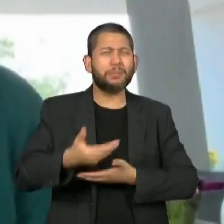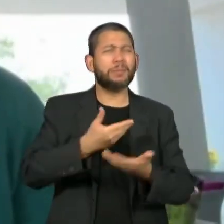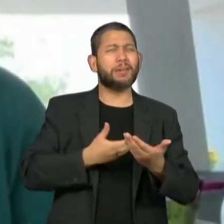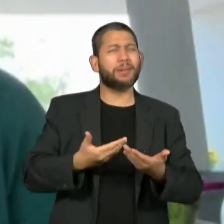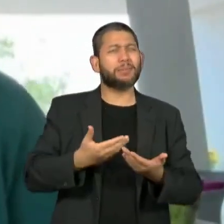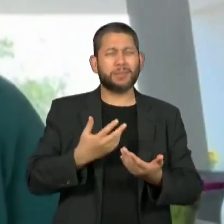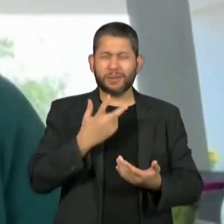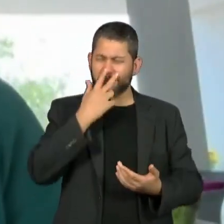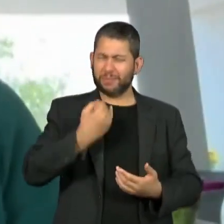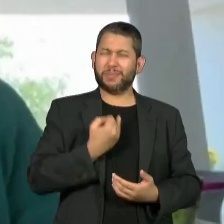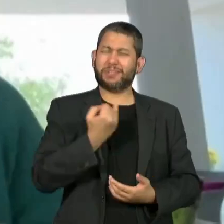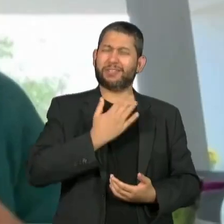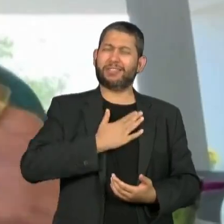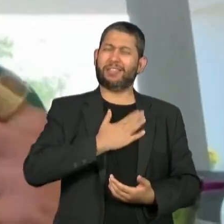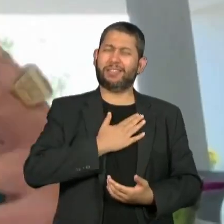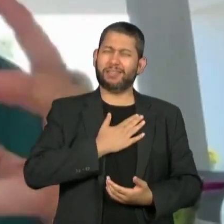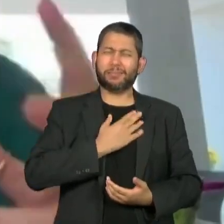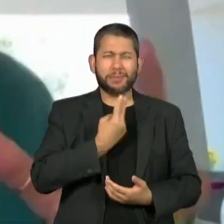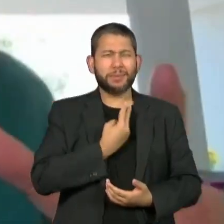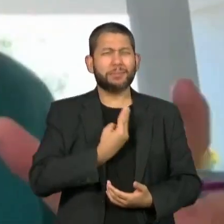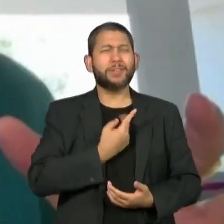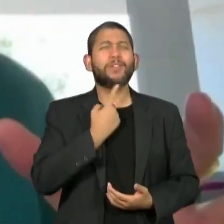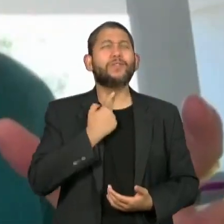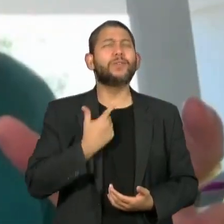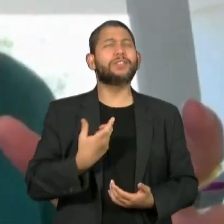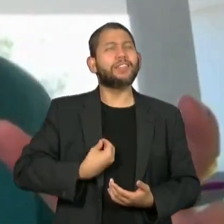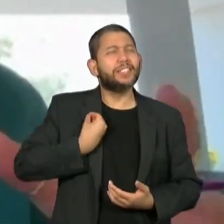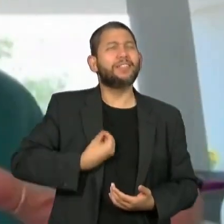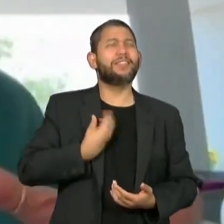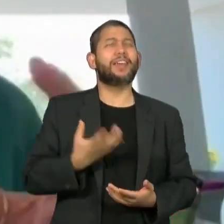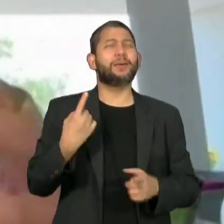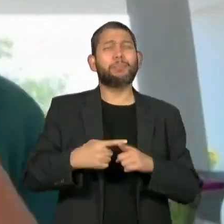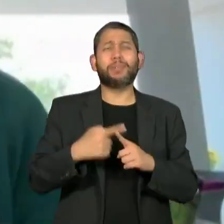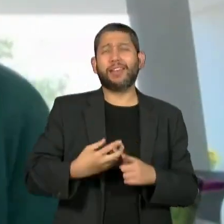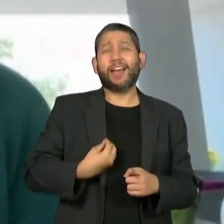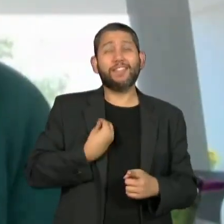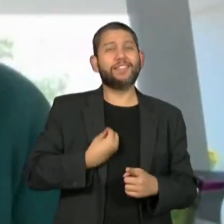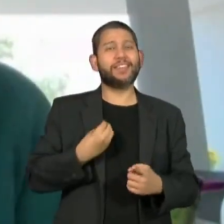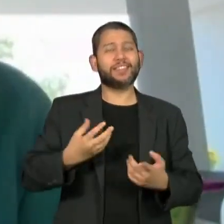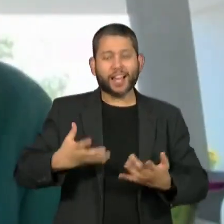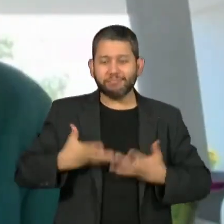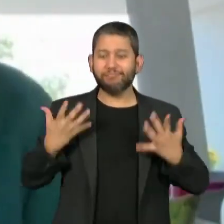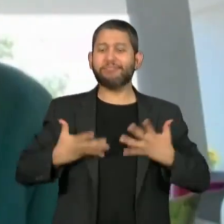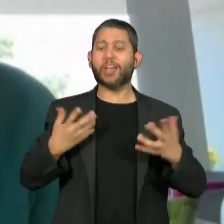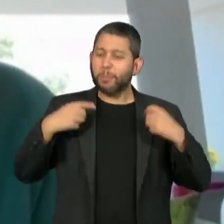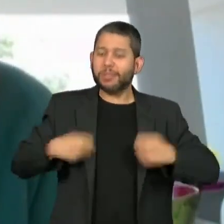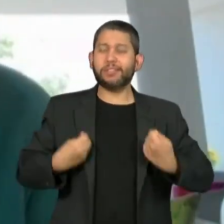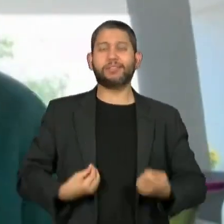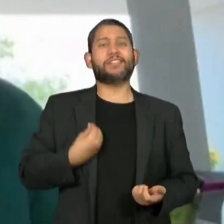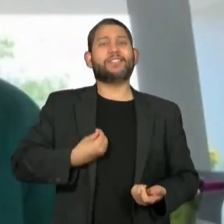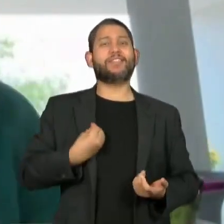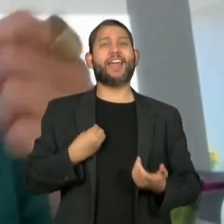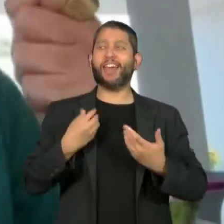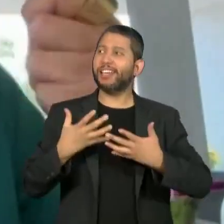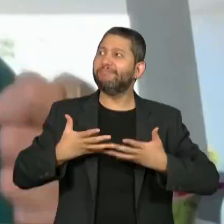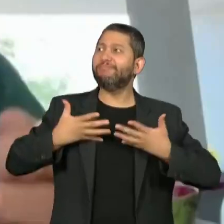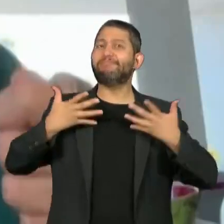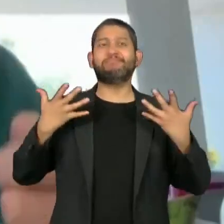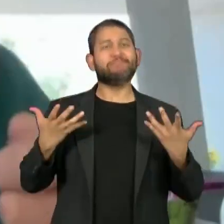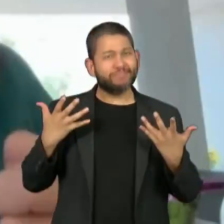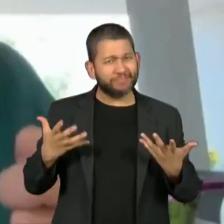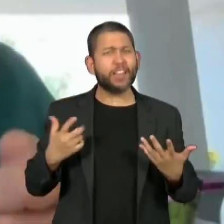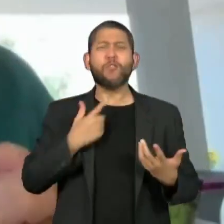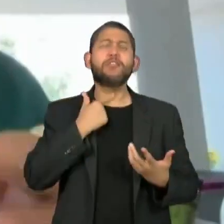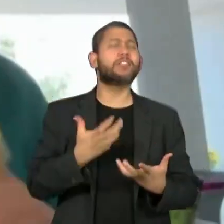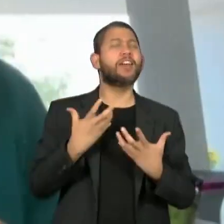tão importantes para nós mesmos, com umas ganas de viver tão grandes, porque a vida se regocija em viver e